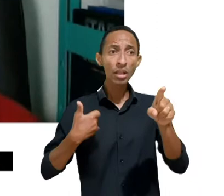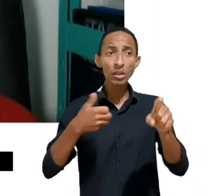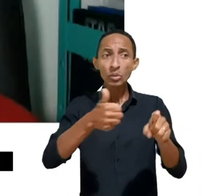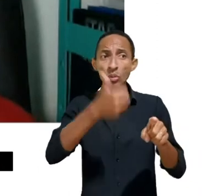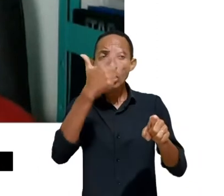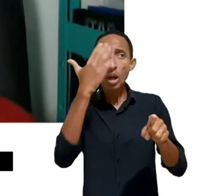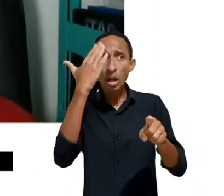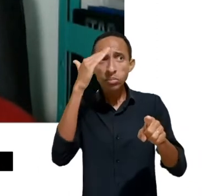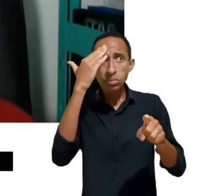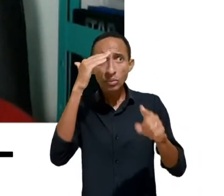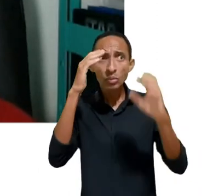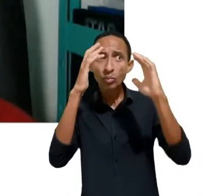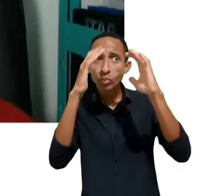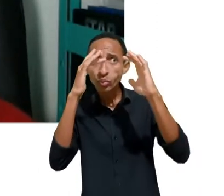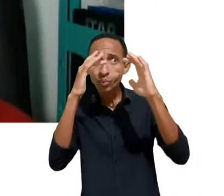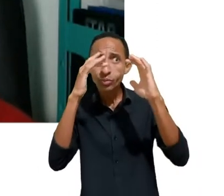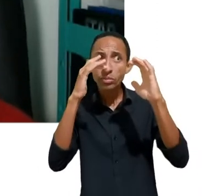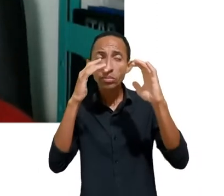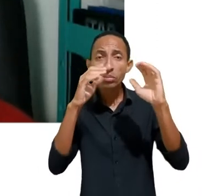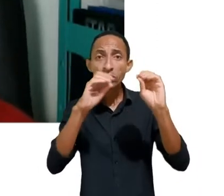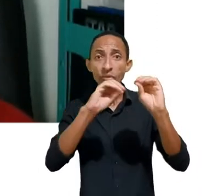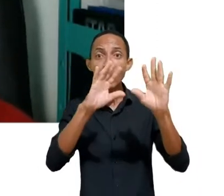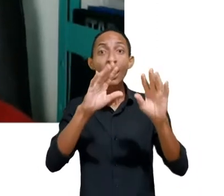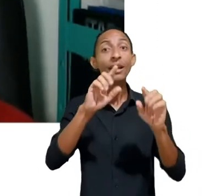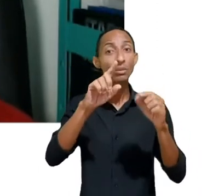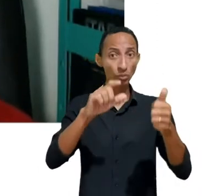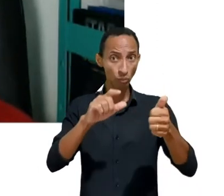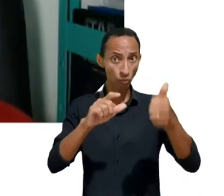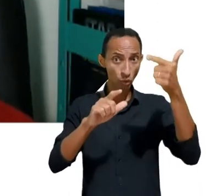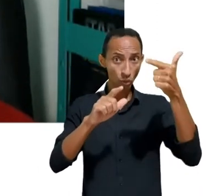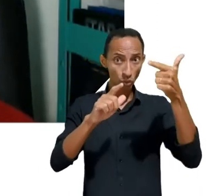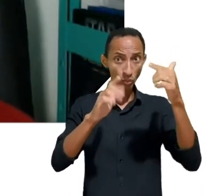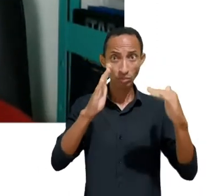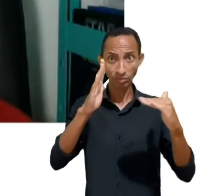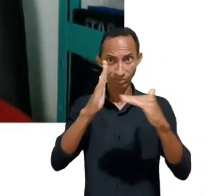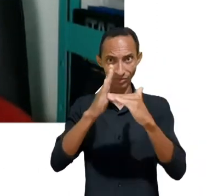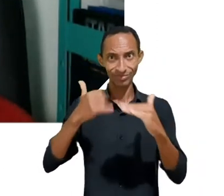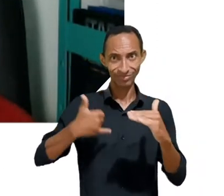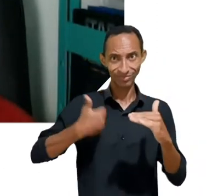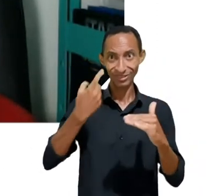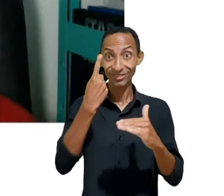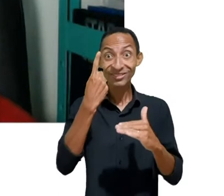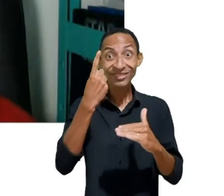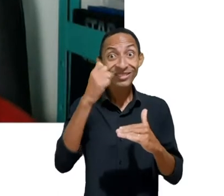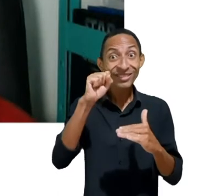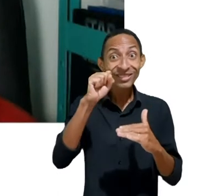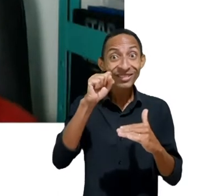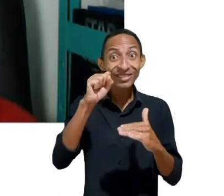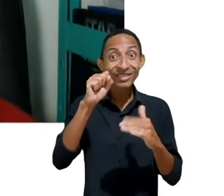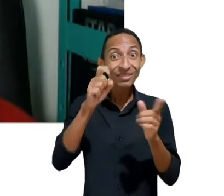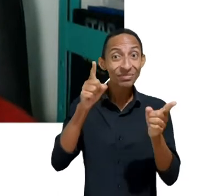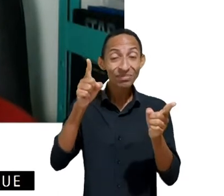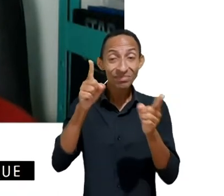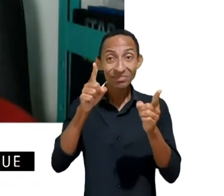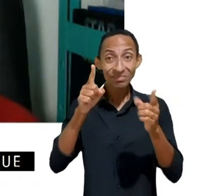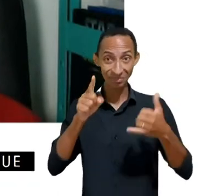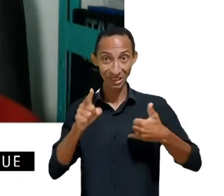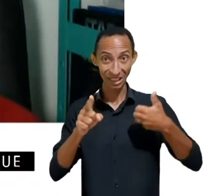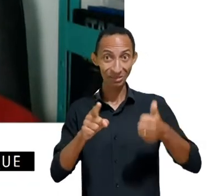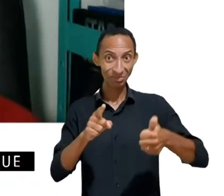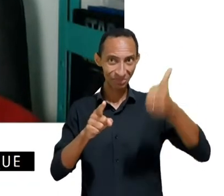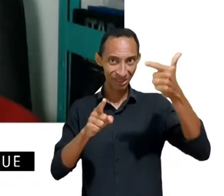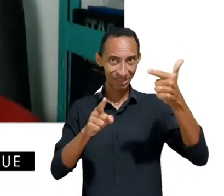E dos doze aos dezoito, essa fase que parece ser infinita, mas que na verdade dura também só seis anos, é adolescente.